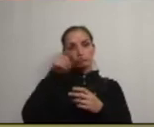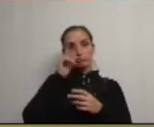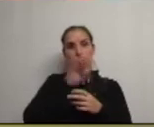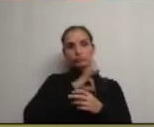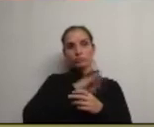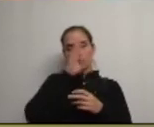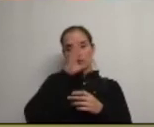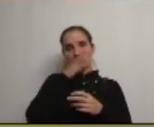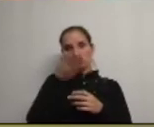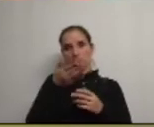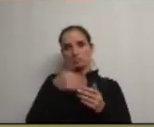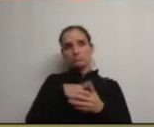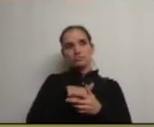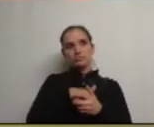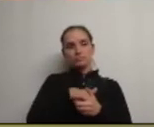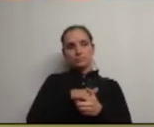disseram